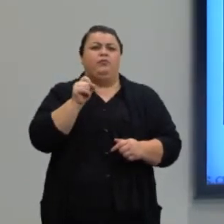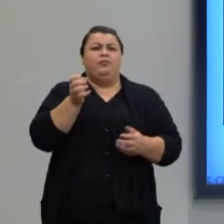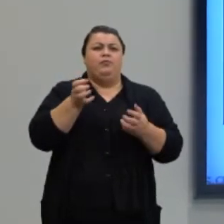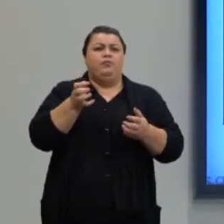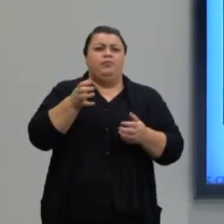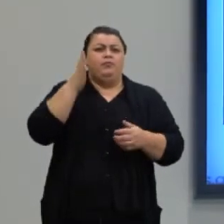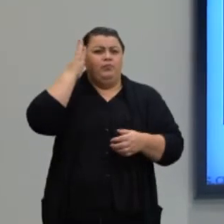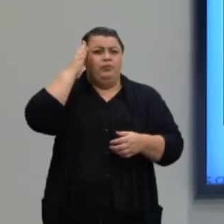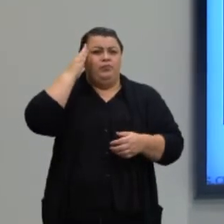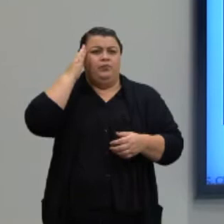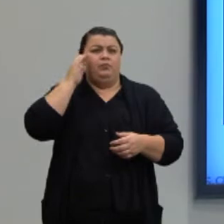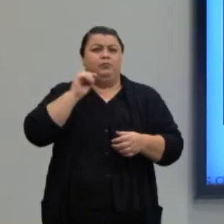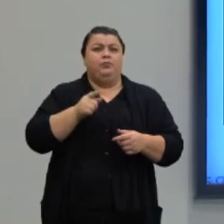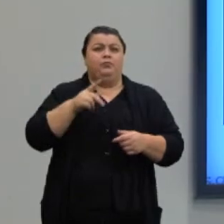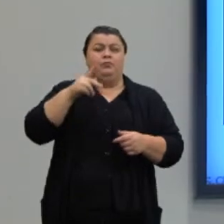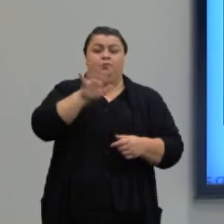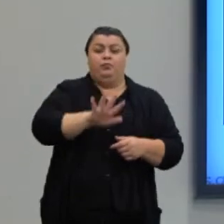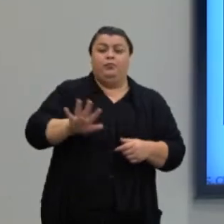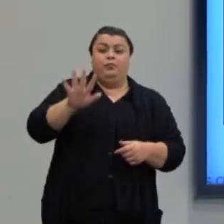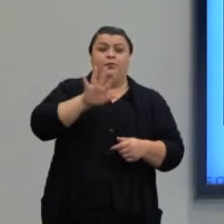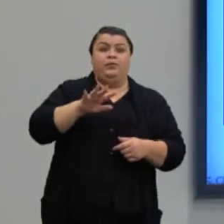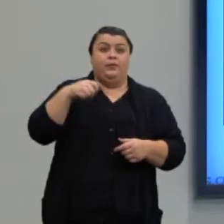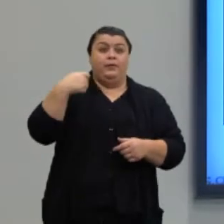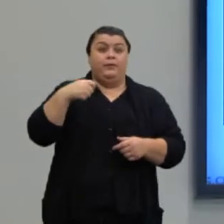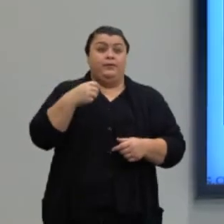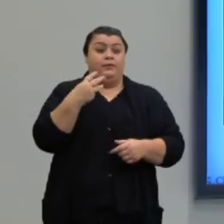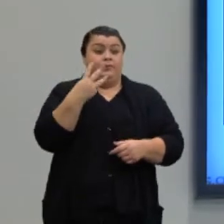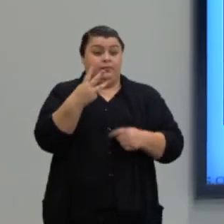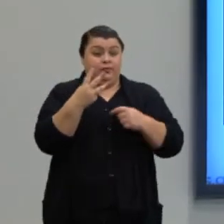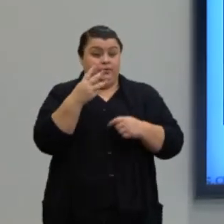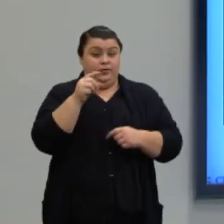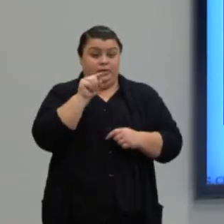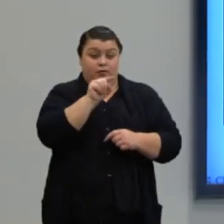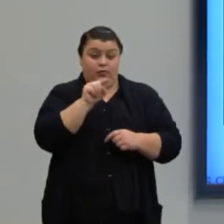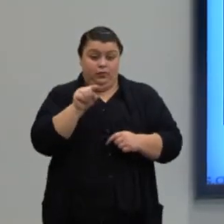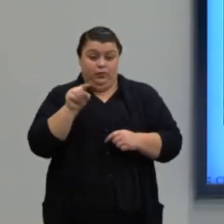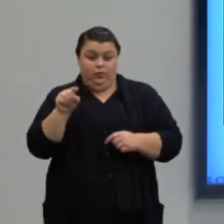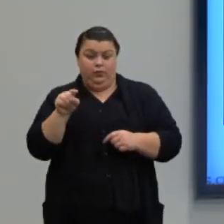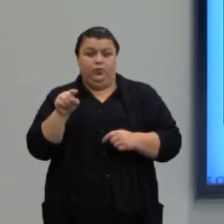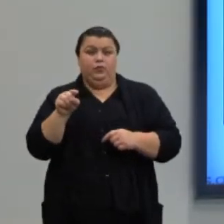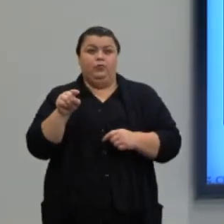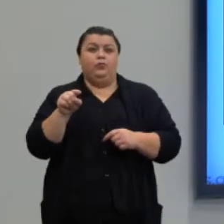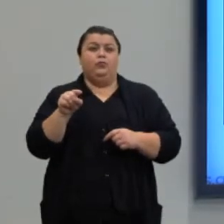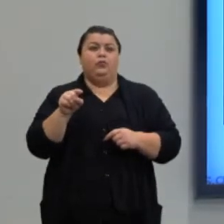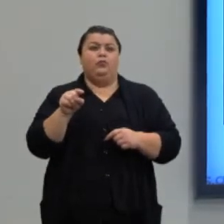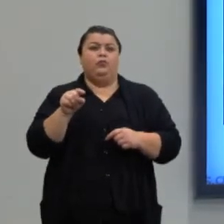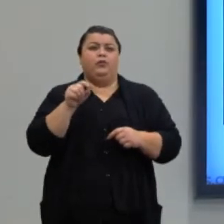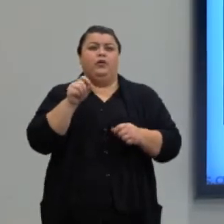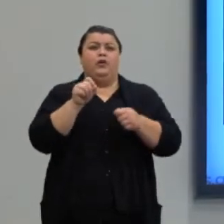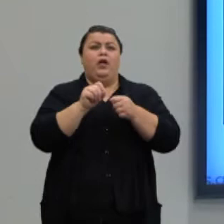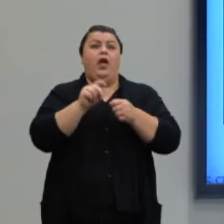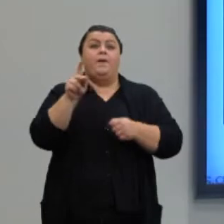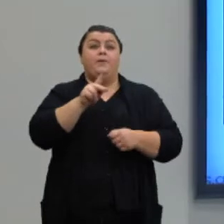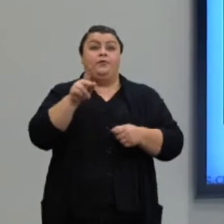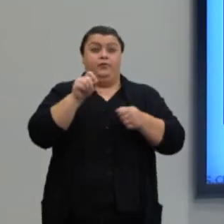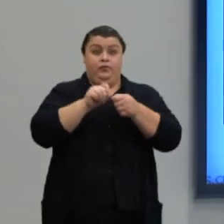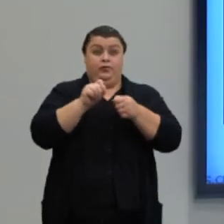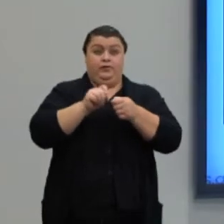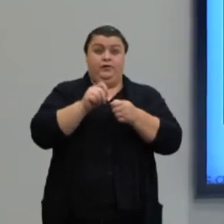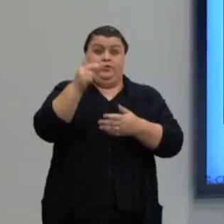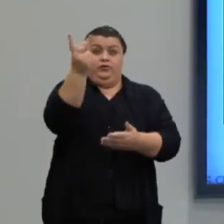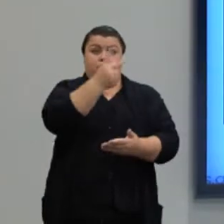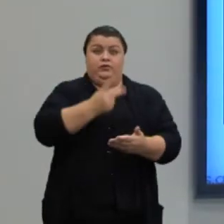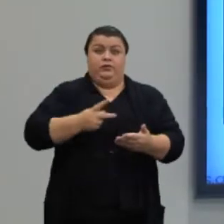Preciso de três pontos distintos e não colineares. Então, eu fiz aqui um desenho para a gente